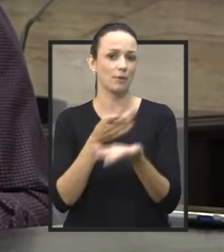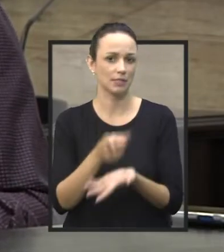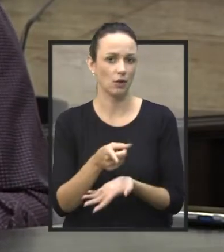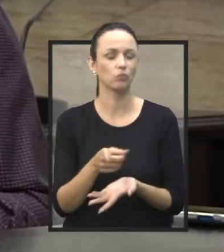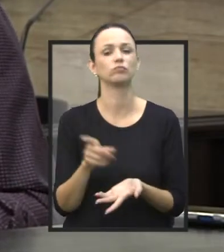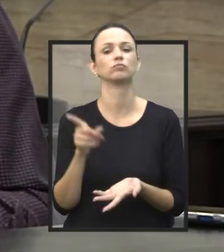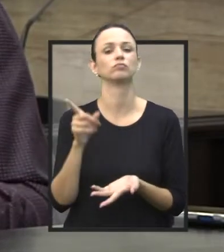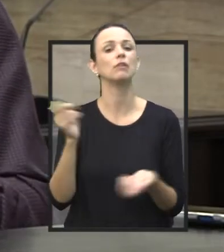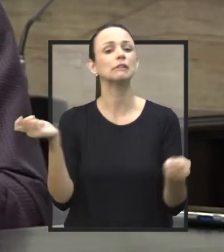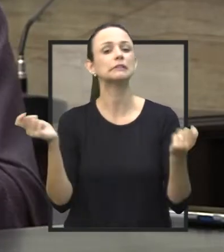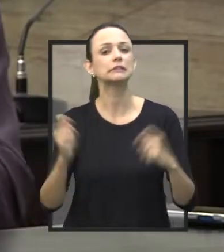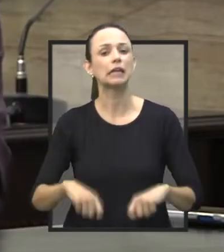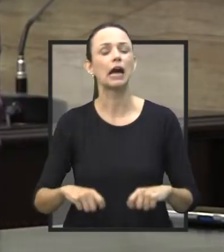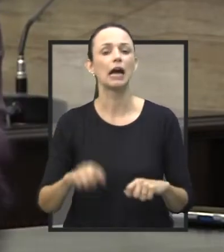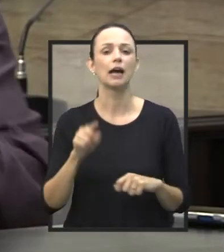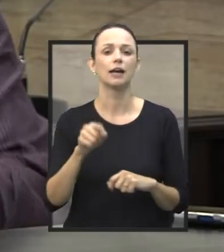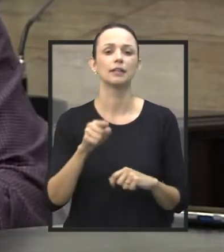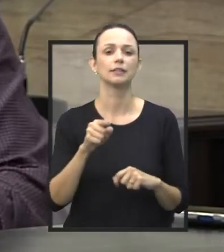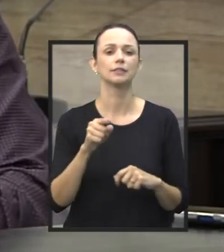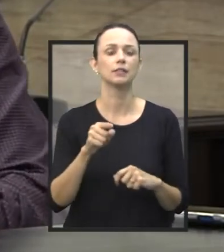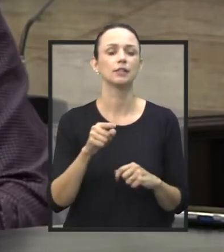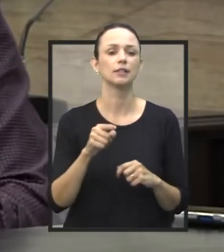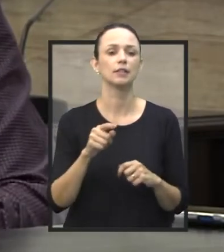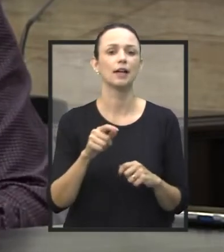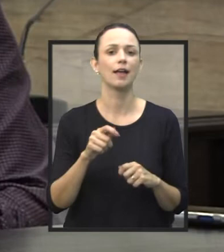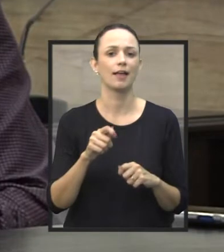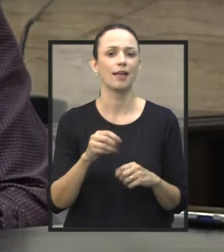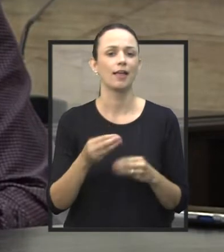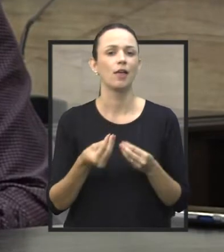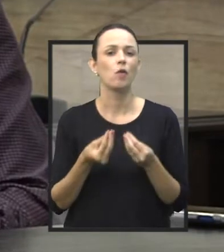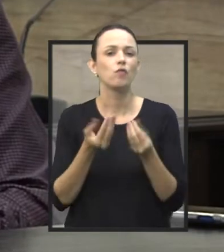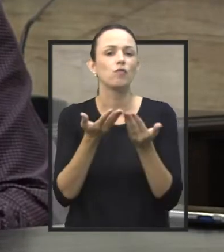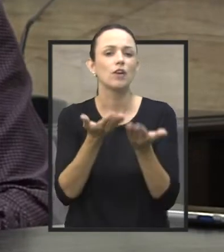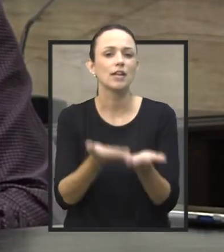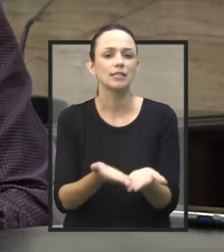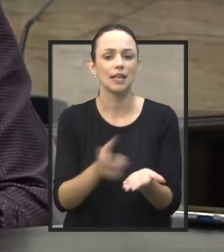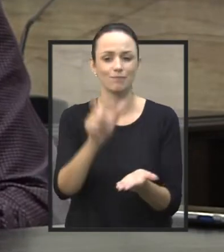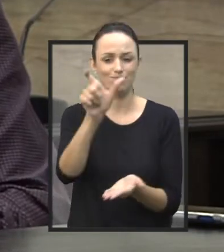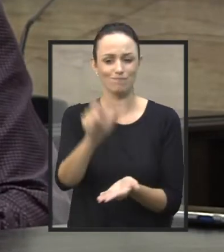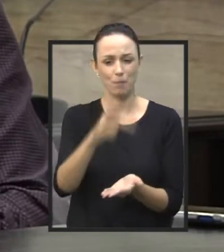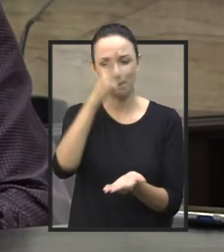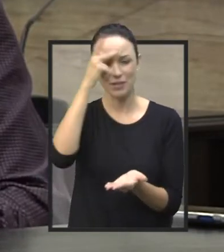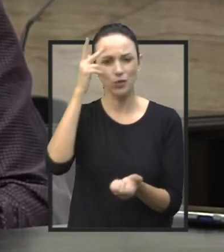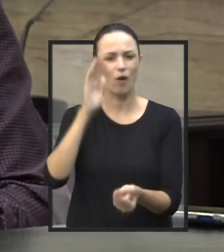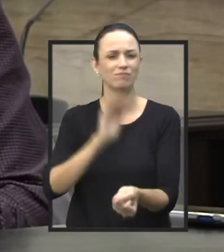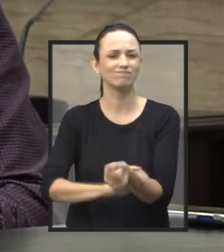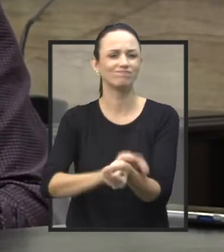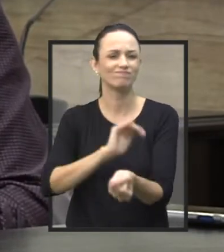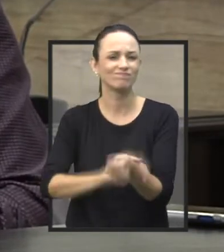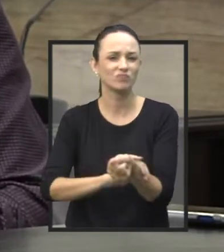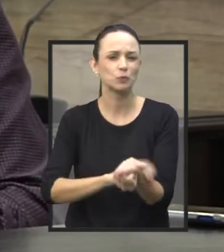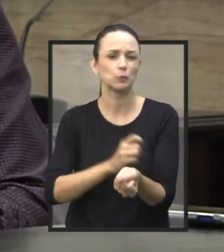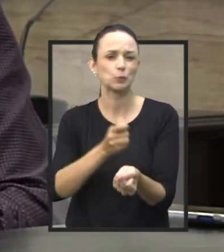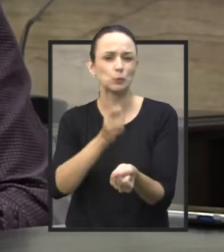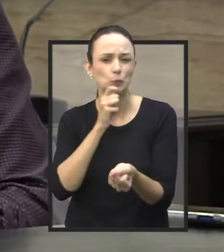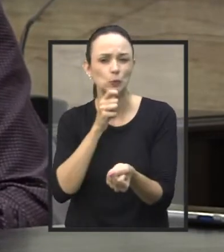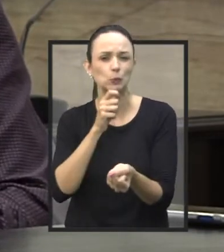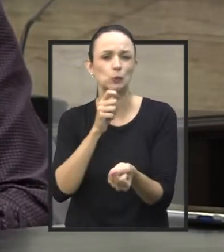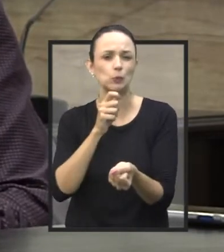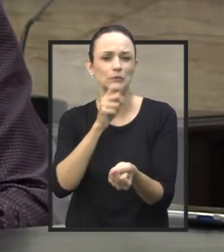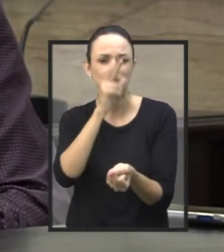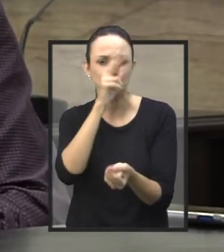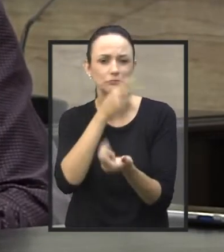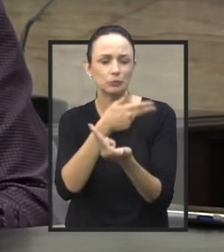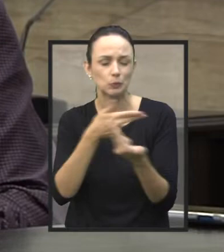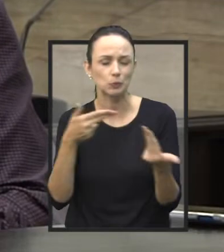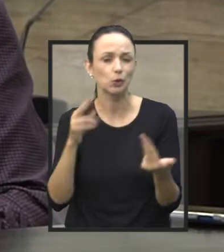de oferecer para aquela pessoa, para o dependente químico, não só para aquele que está em situação de rua, para